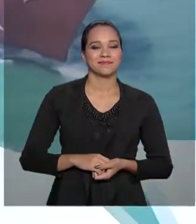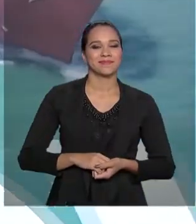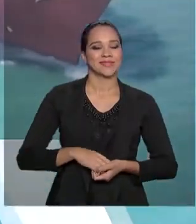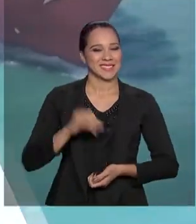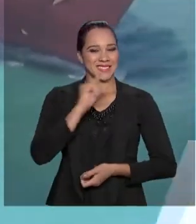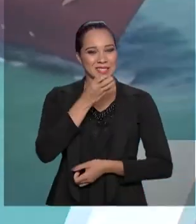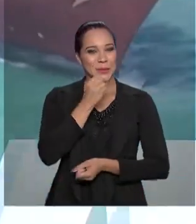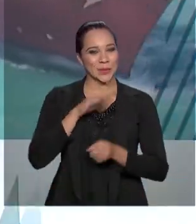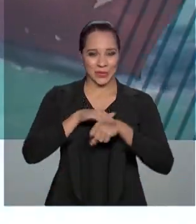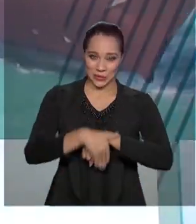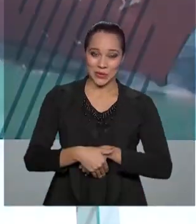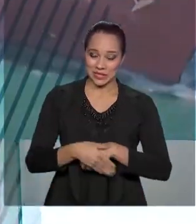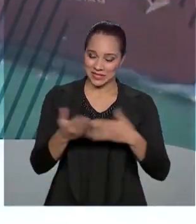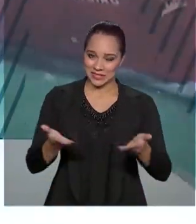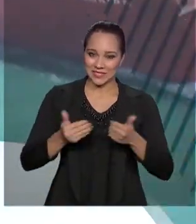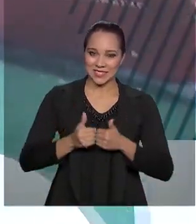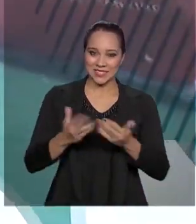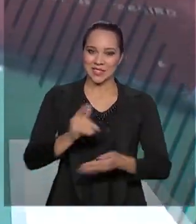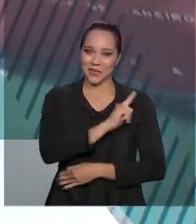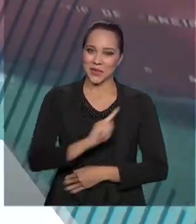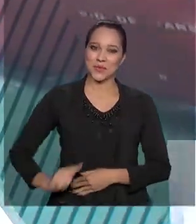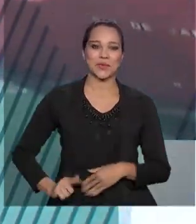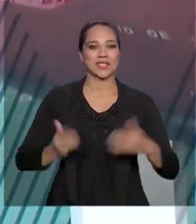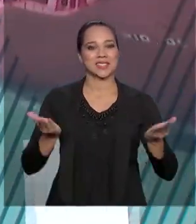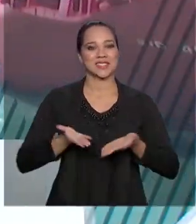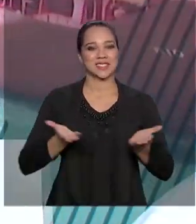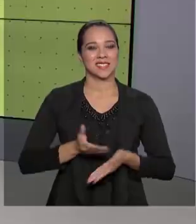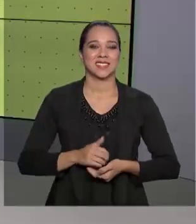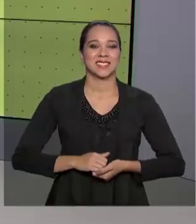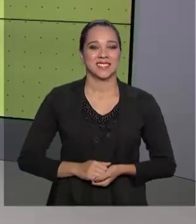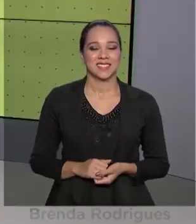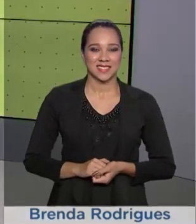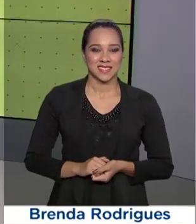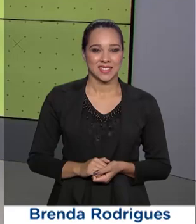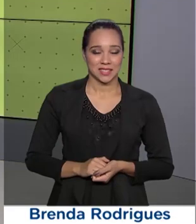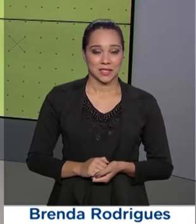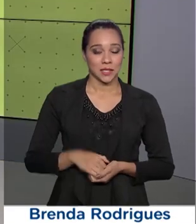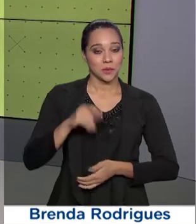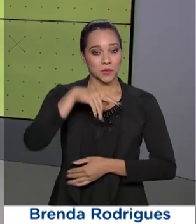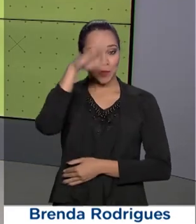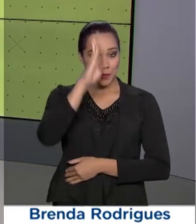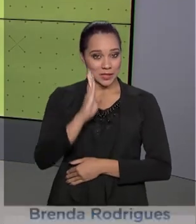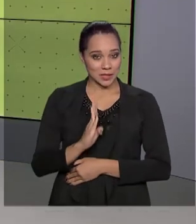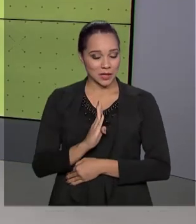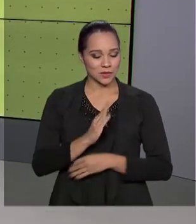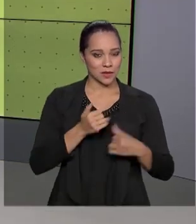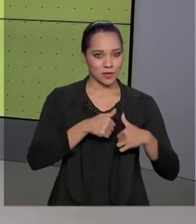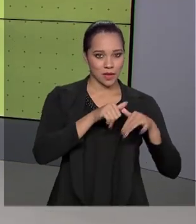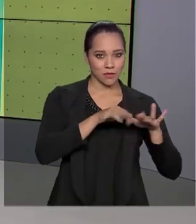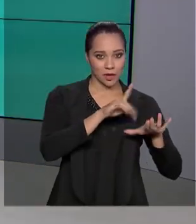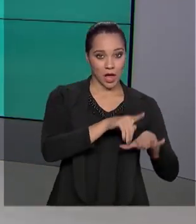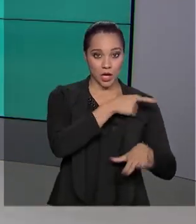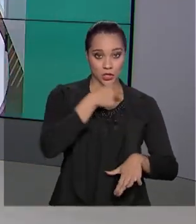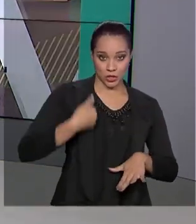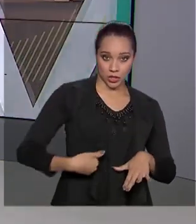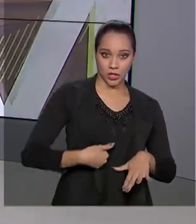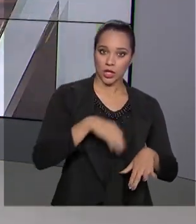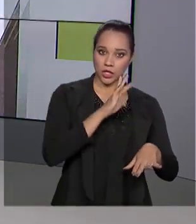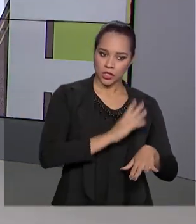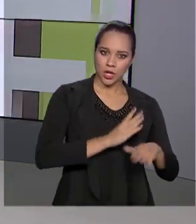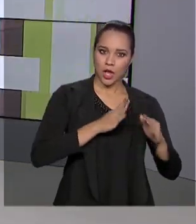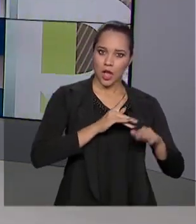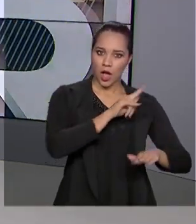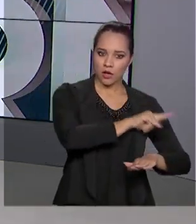Olá, boa noite, já estamos de volta com o Governo Agora. Os brasileiros que estavam em Wuhan, na China, já